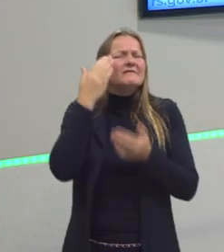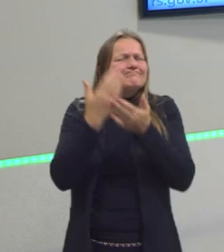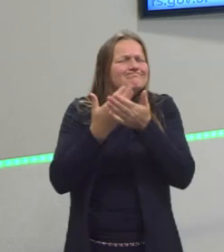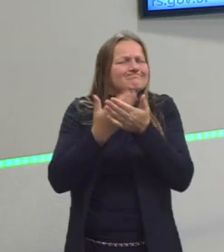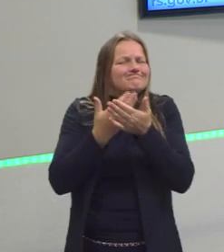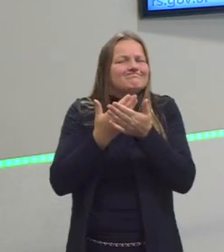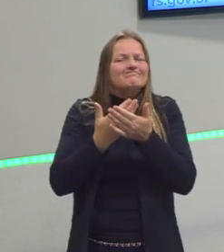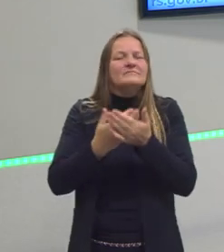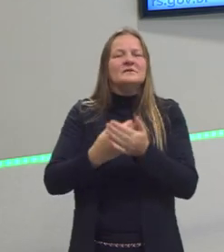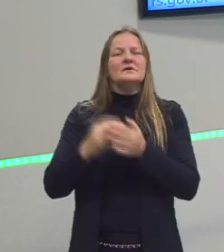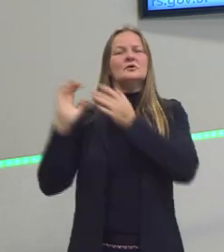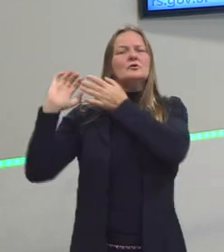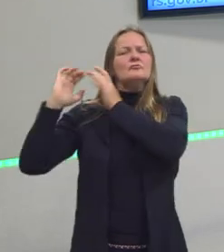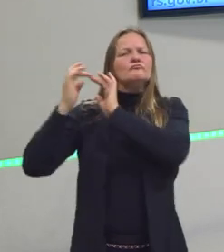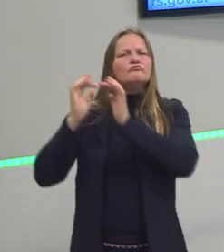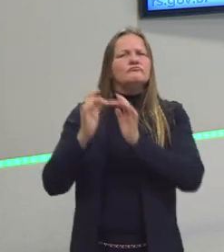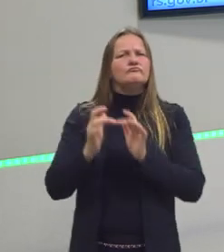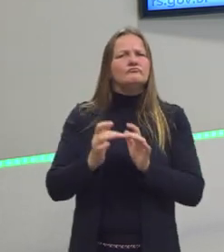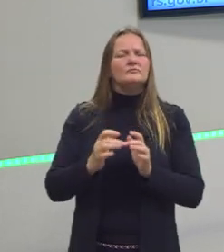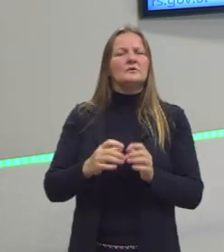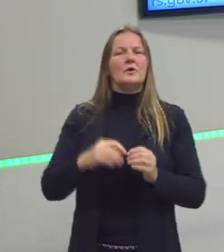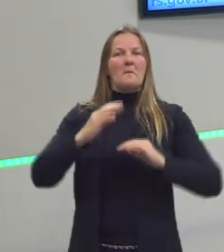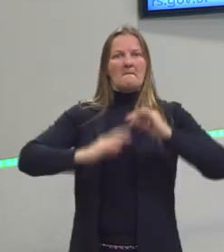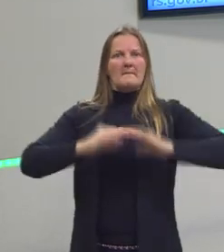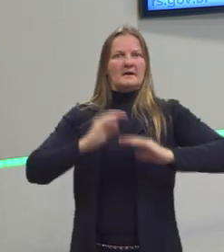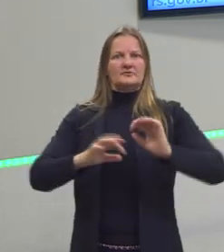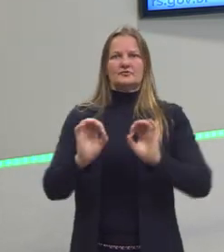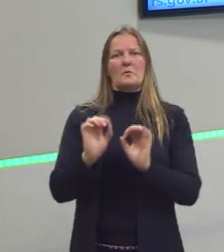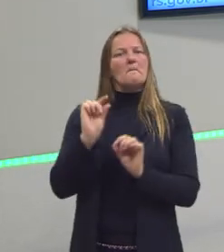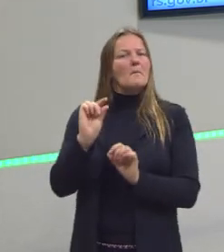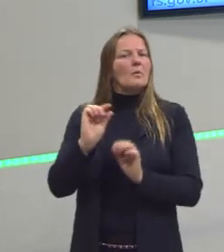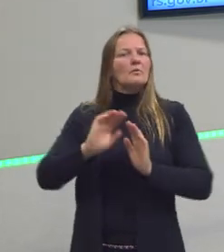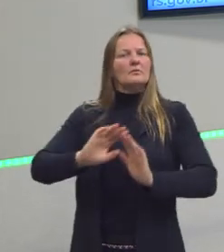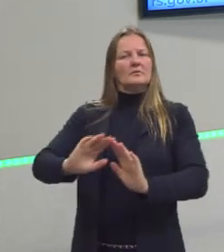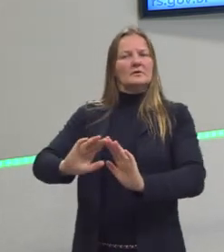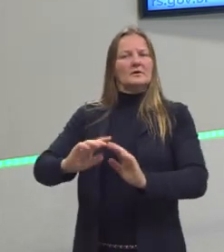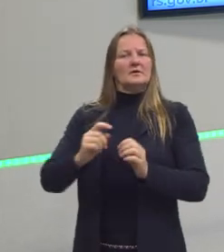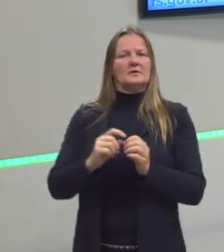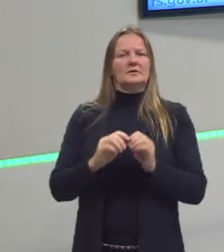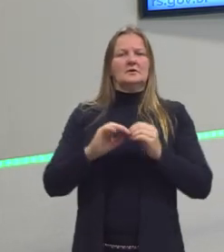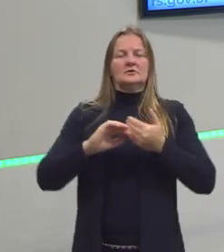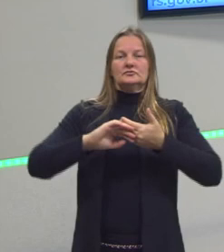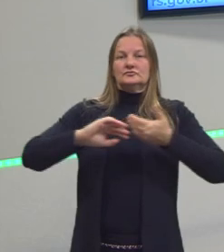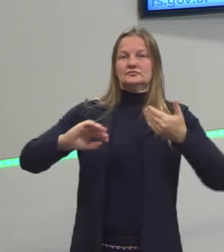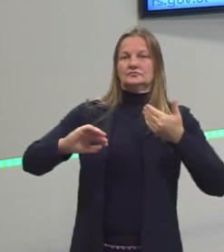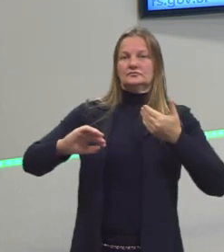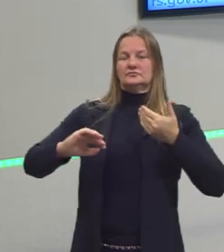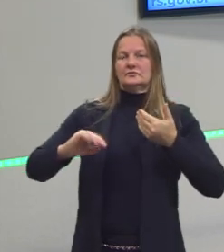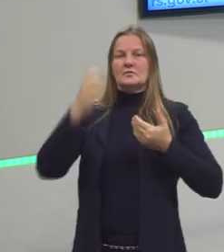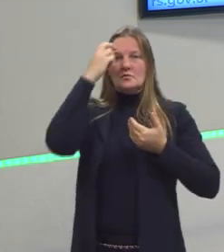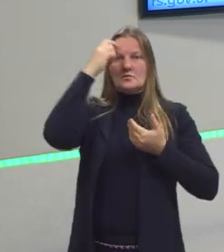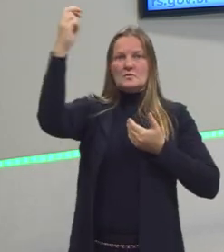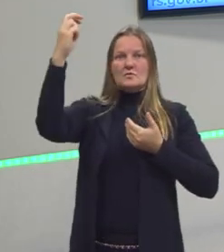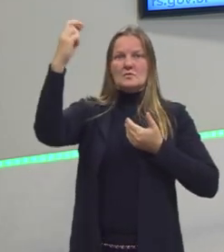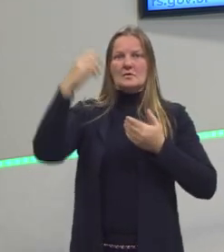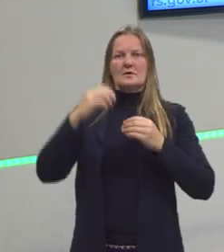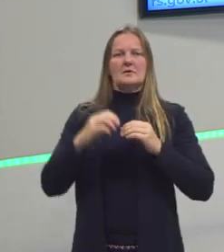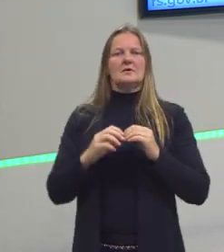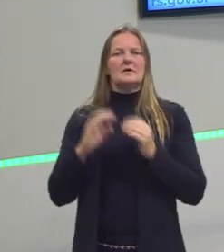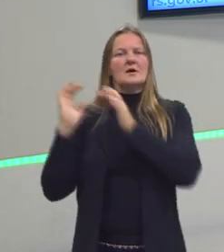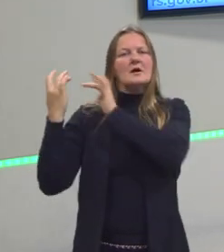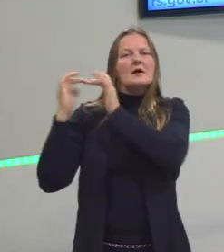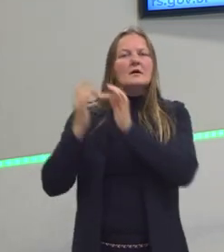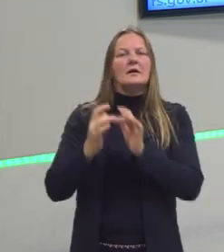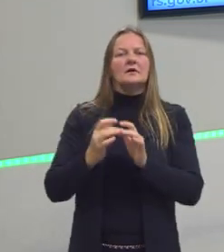erudito e não do saber prático. E também há essa distinção do saber intelectual, o saber erudito,